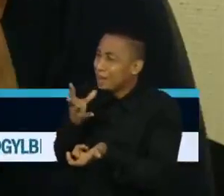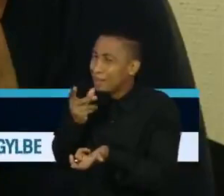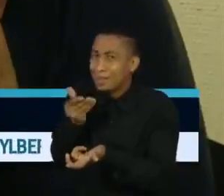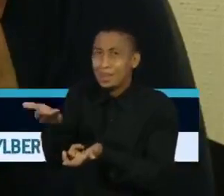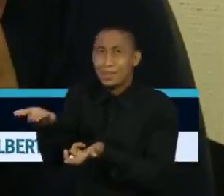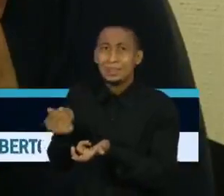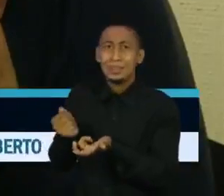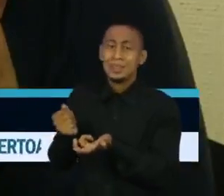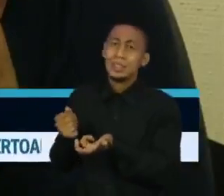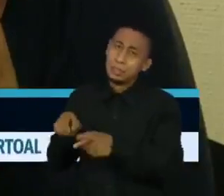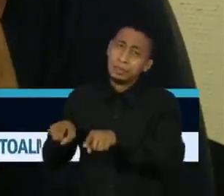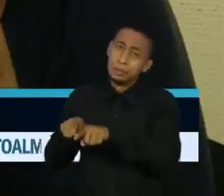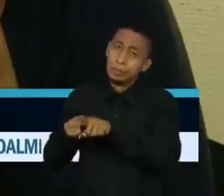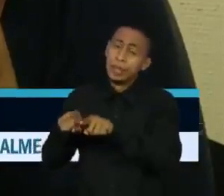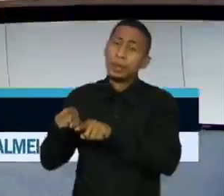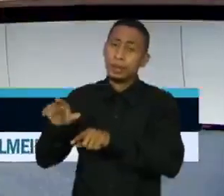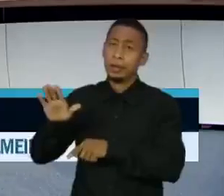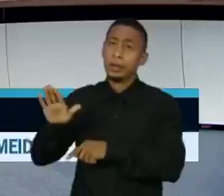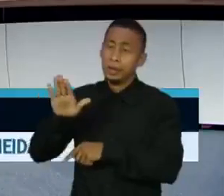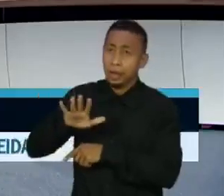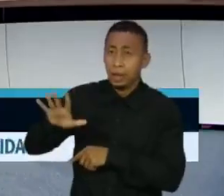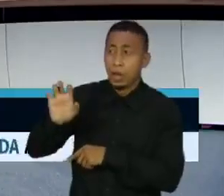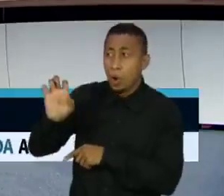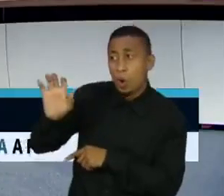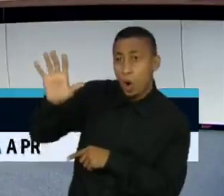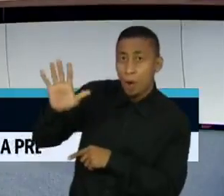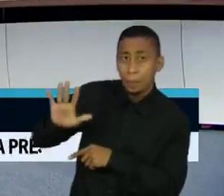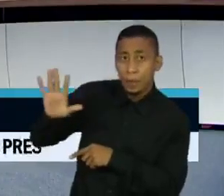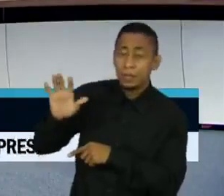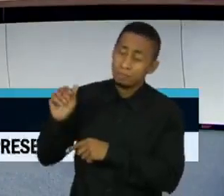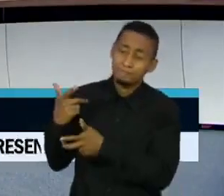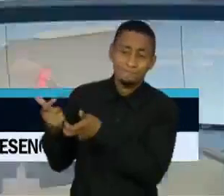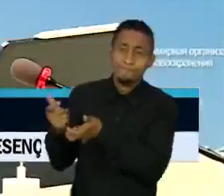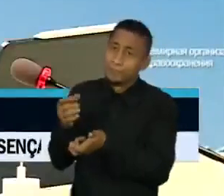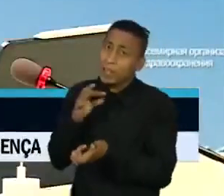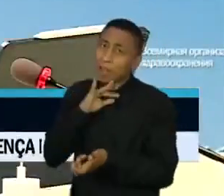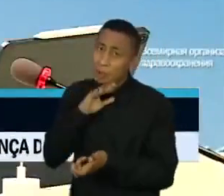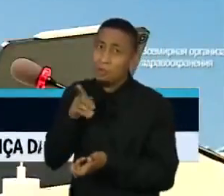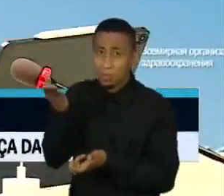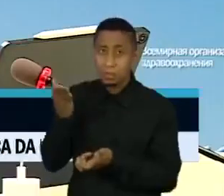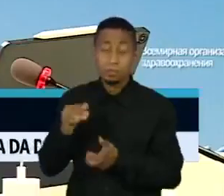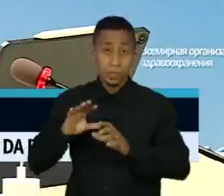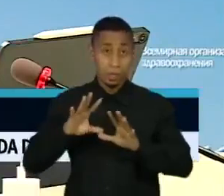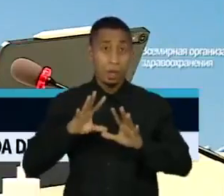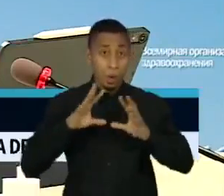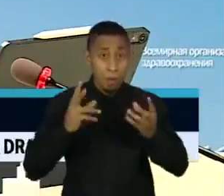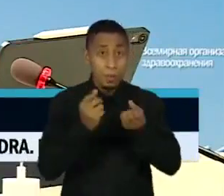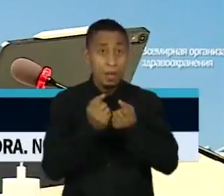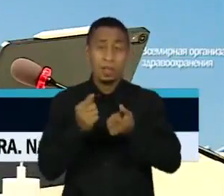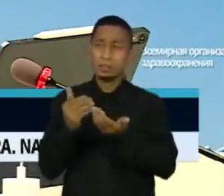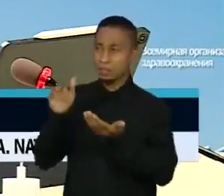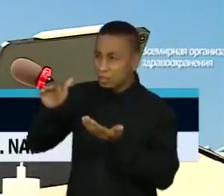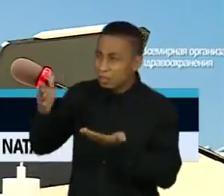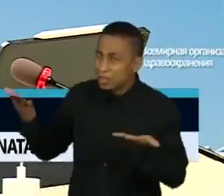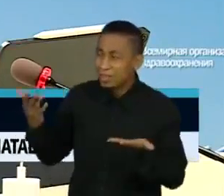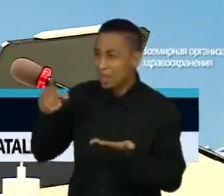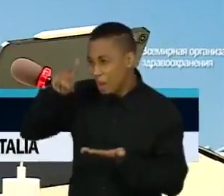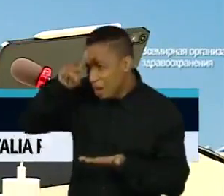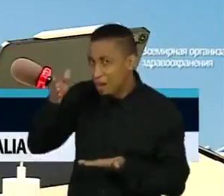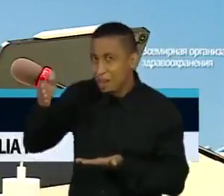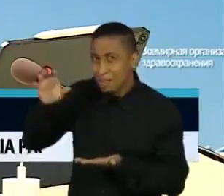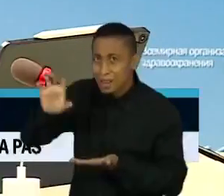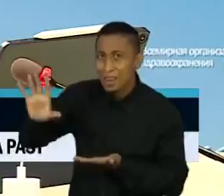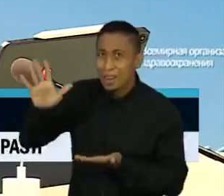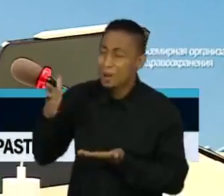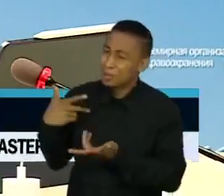que também não anda bem no bloco europeu. Nessa quinta-feira, a Organização Mundial de Saúde criticou a vacinação na União Europeia, dizendo que ela